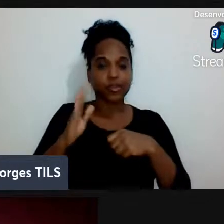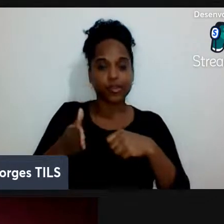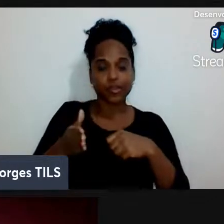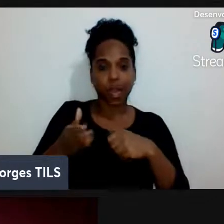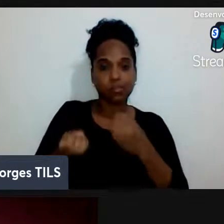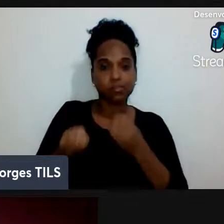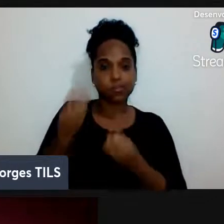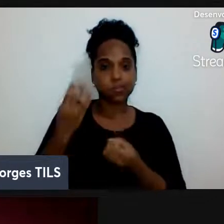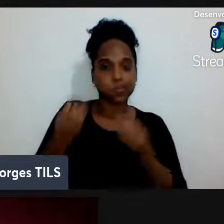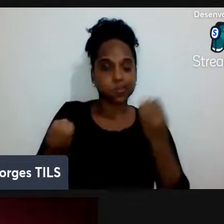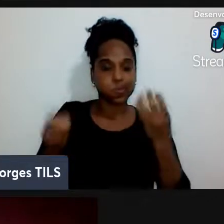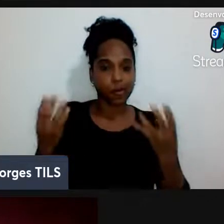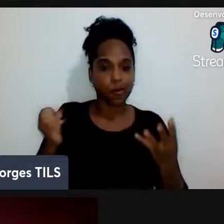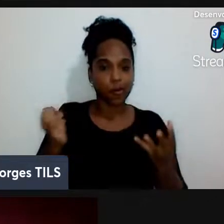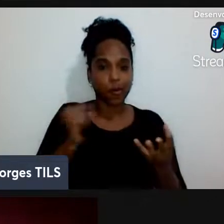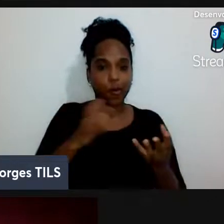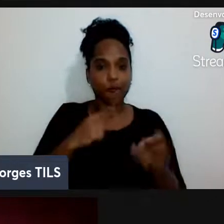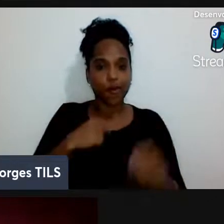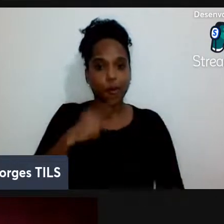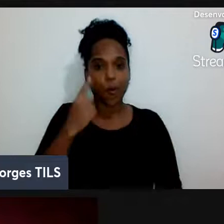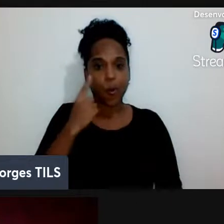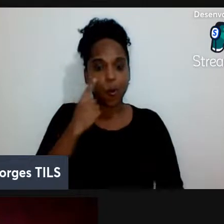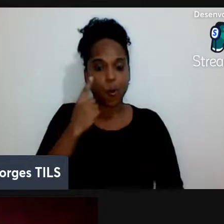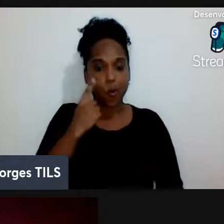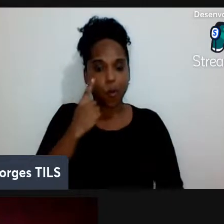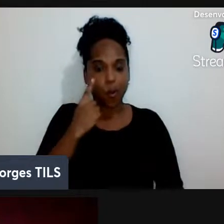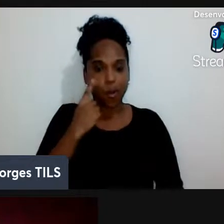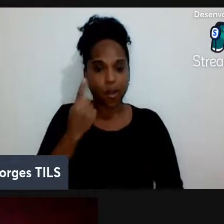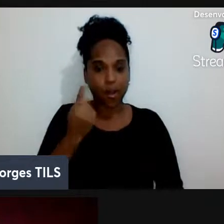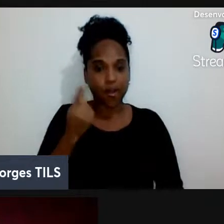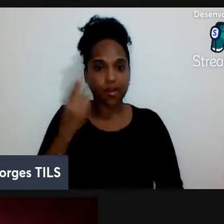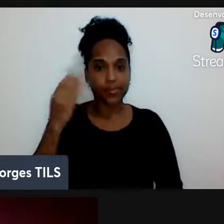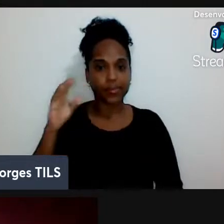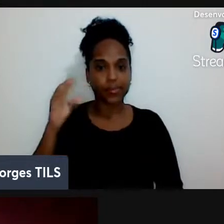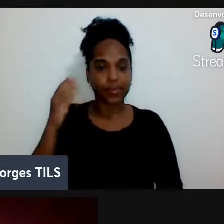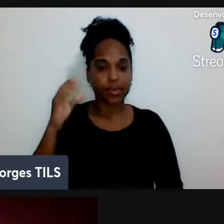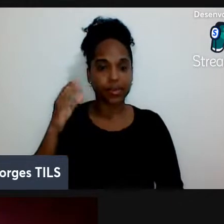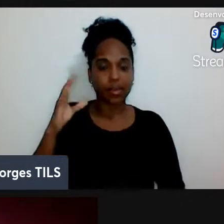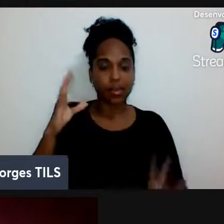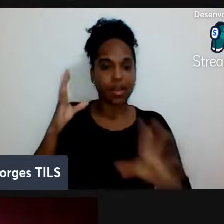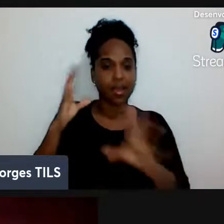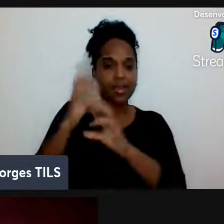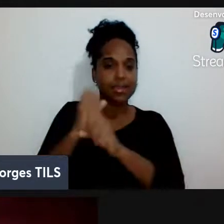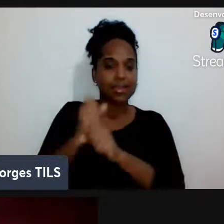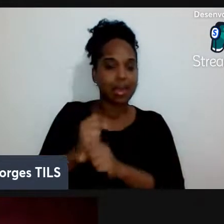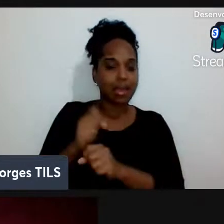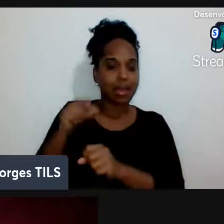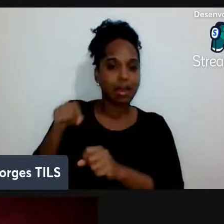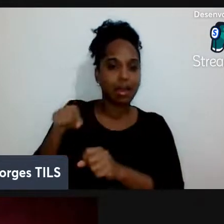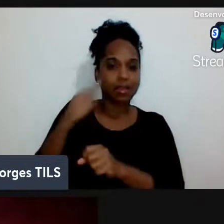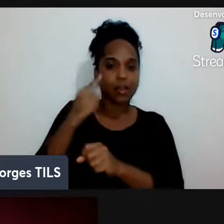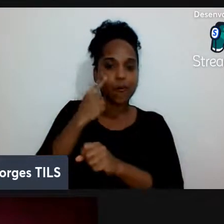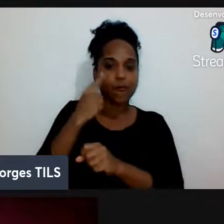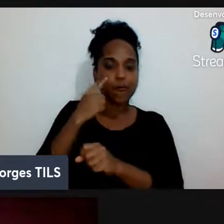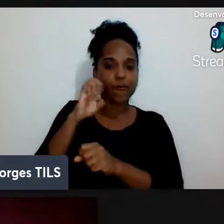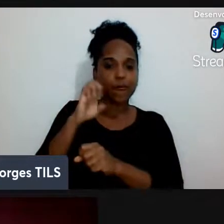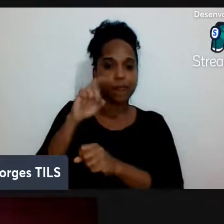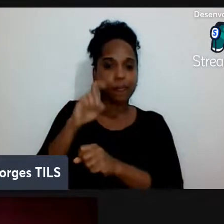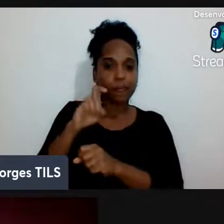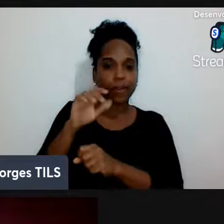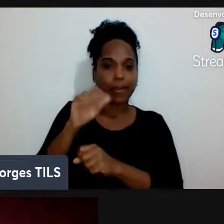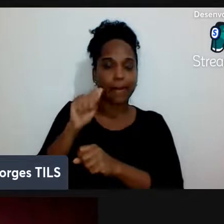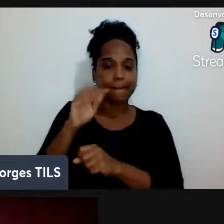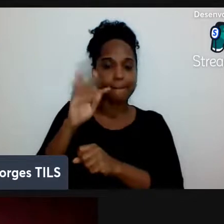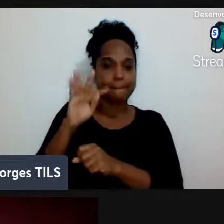quando eu olho para os cursos das ciências exatas eu vejo pouco conteúdo da física